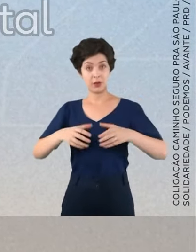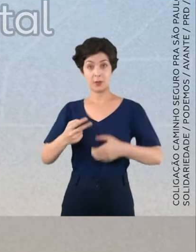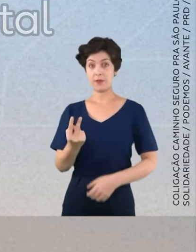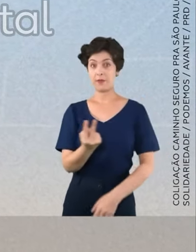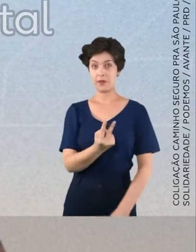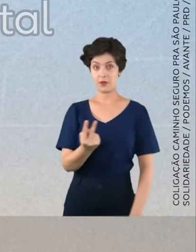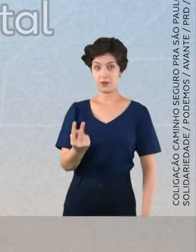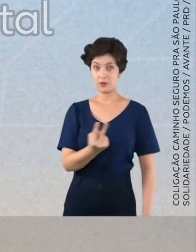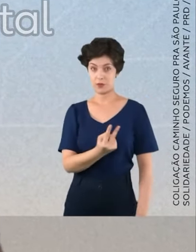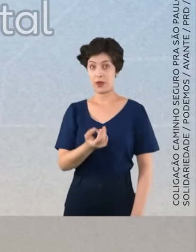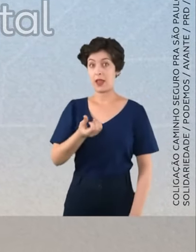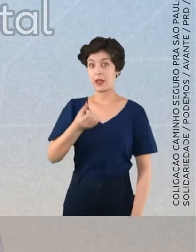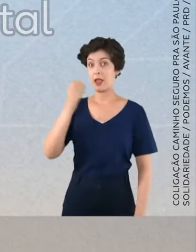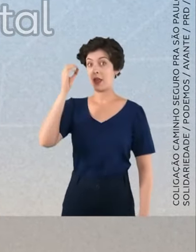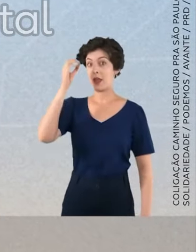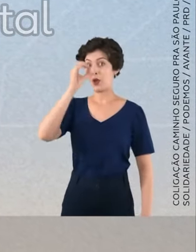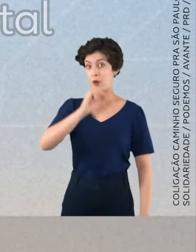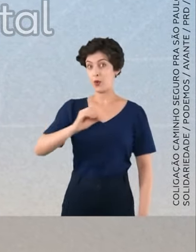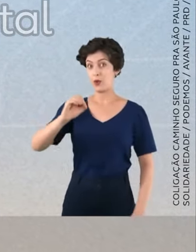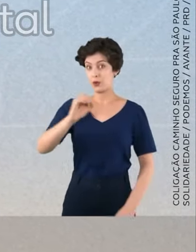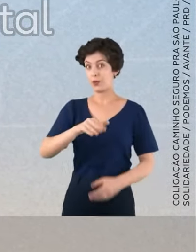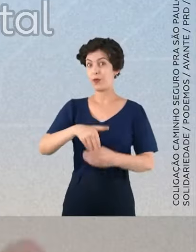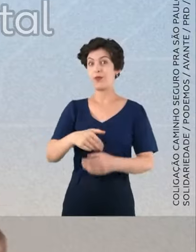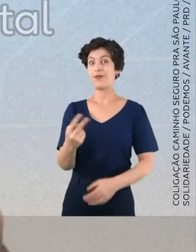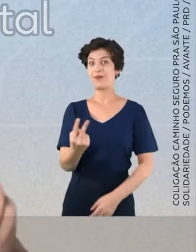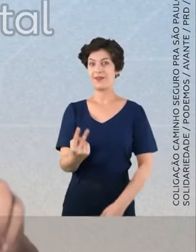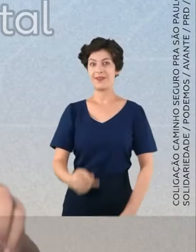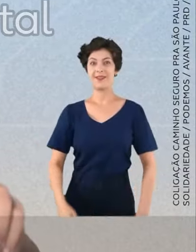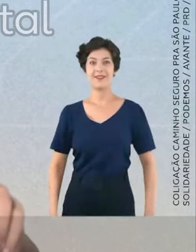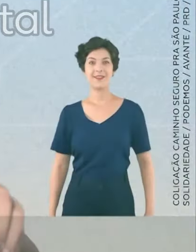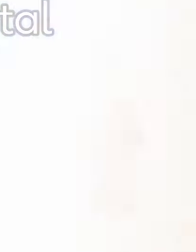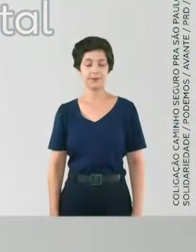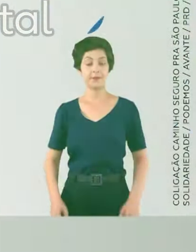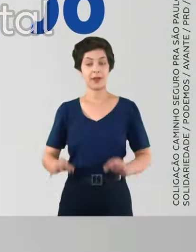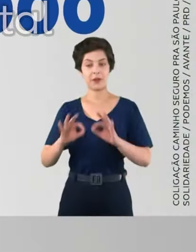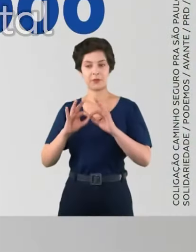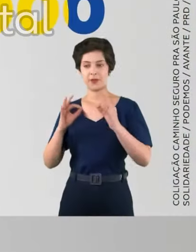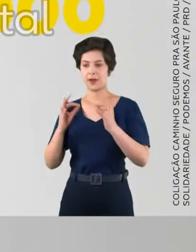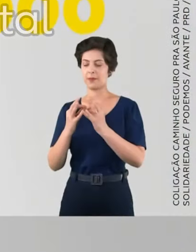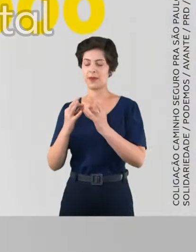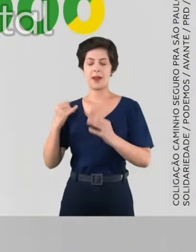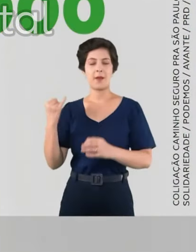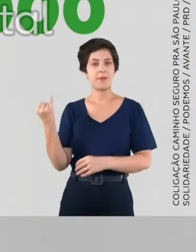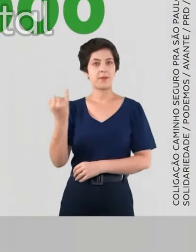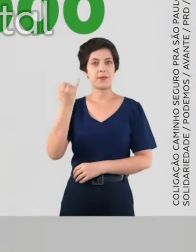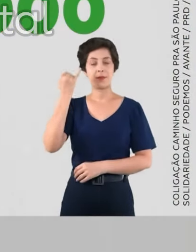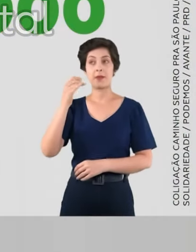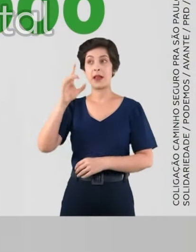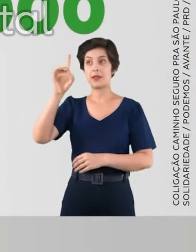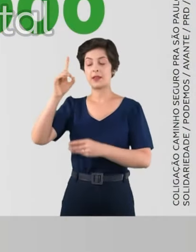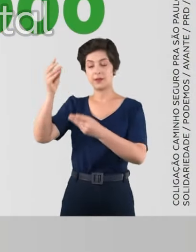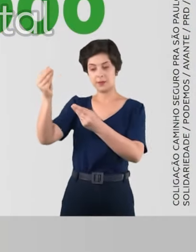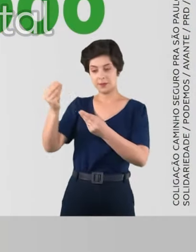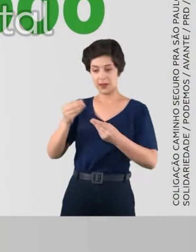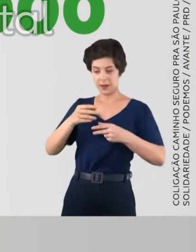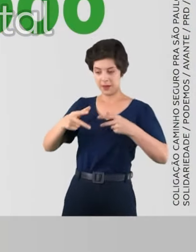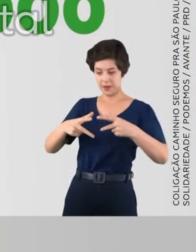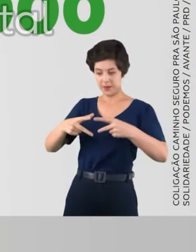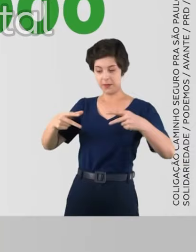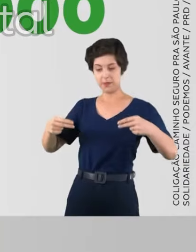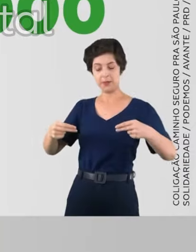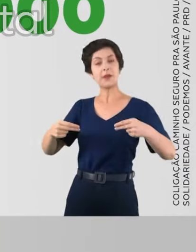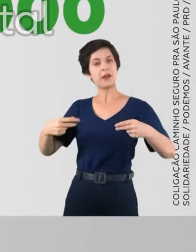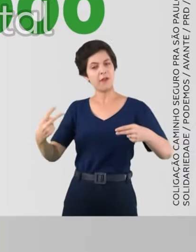legenda 22. 6 de outubro é 22. Família é o presente de Deus. Por isso